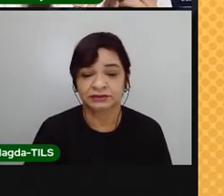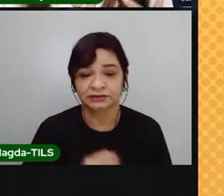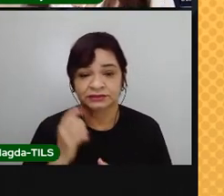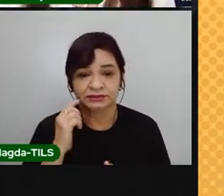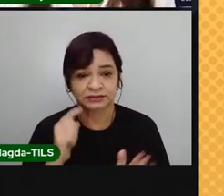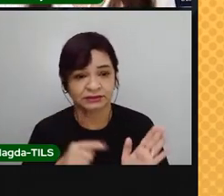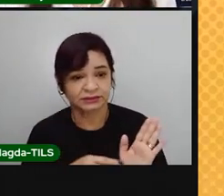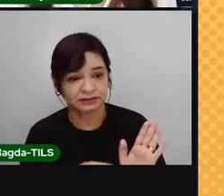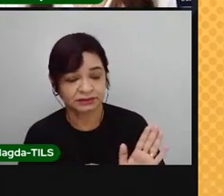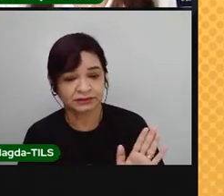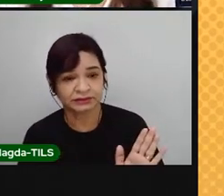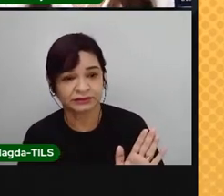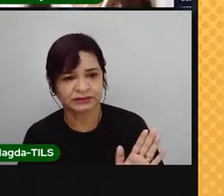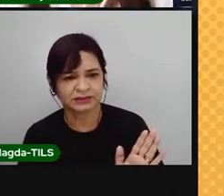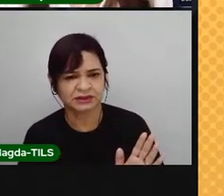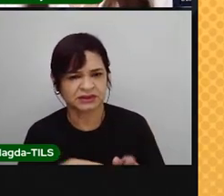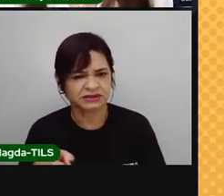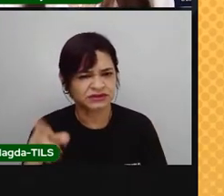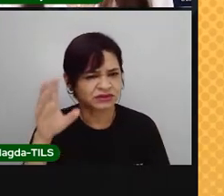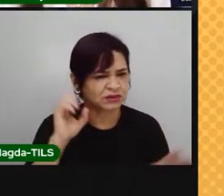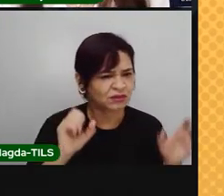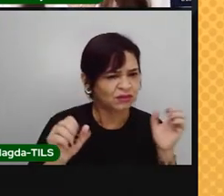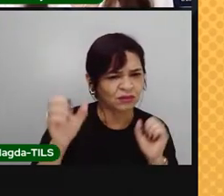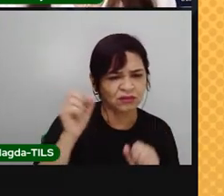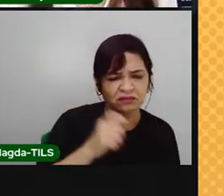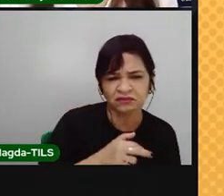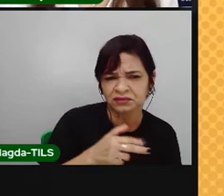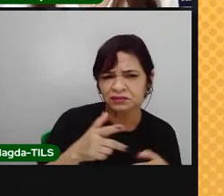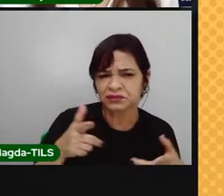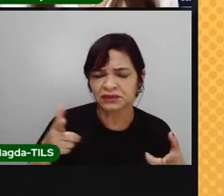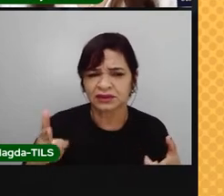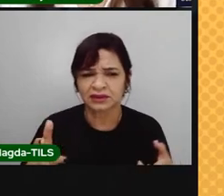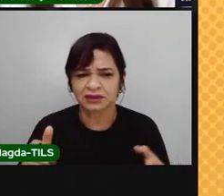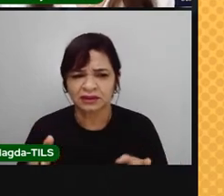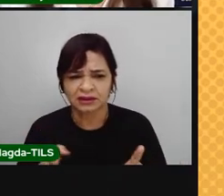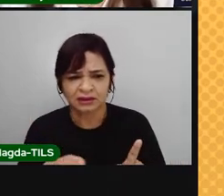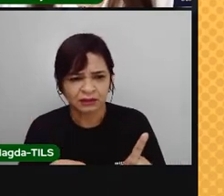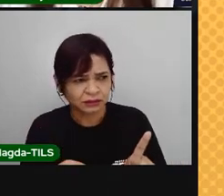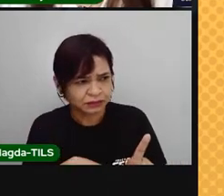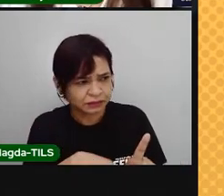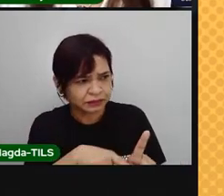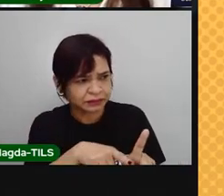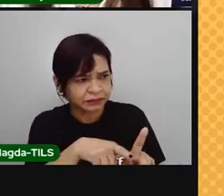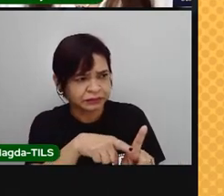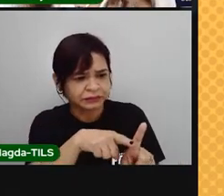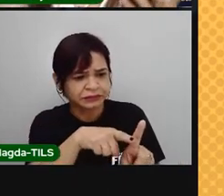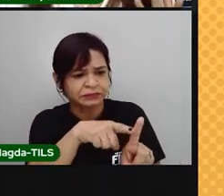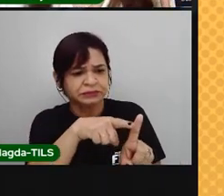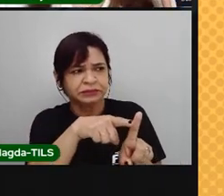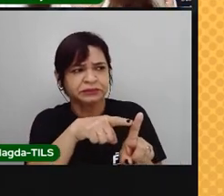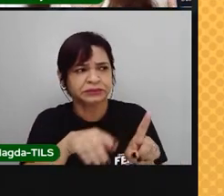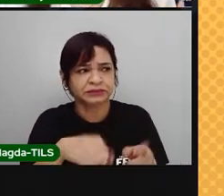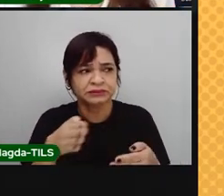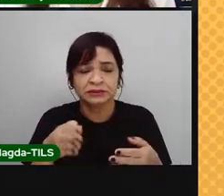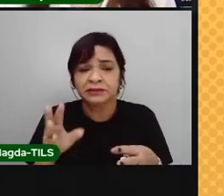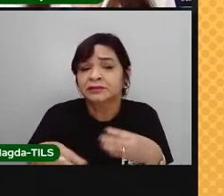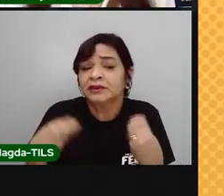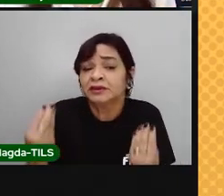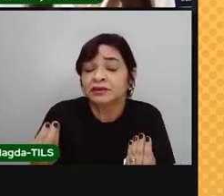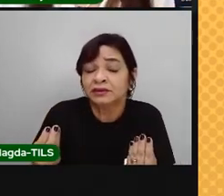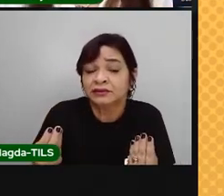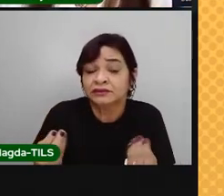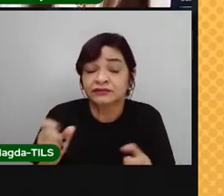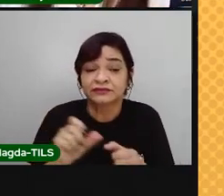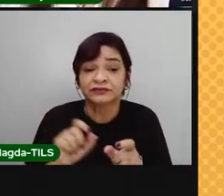escuta muito na televisão falando. Ah, o nível do mar aumentou por causa do aquecimento global. Mas como é que a gente pode entender